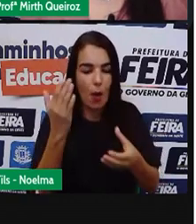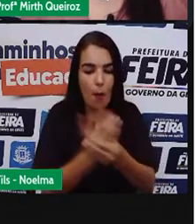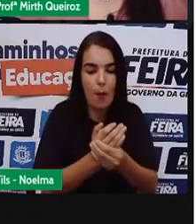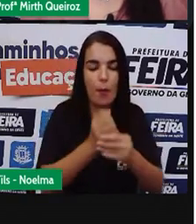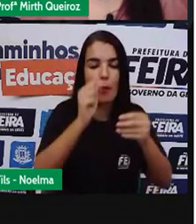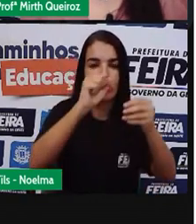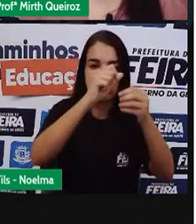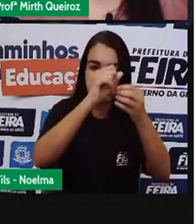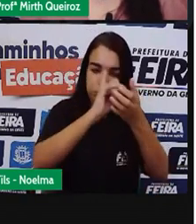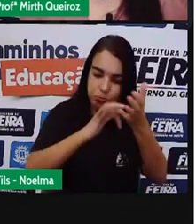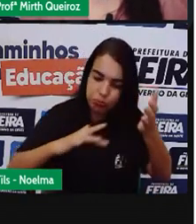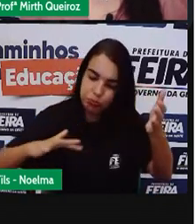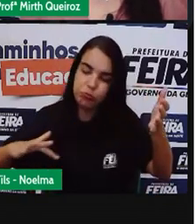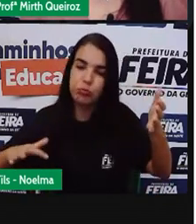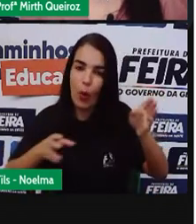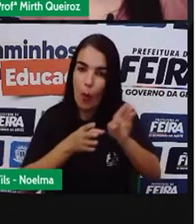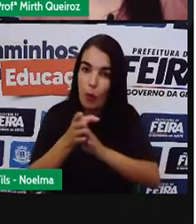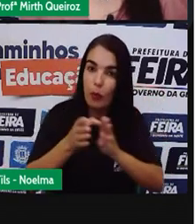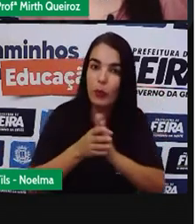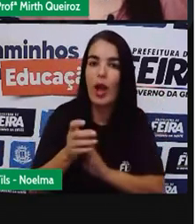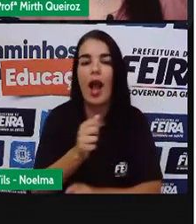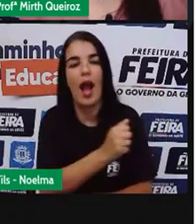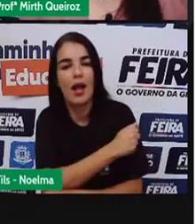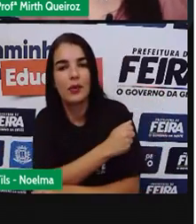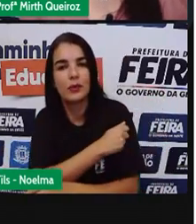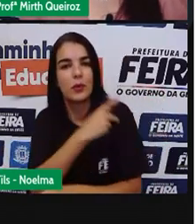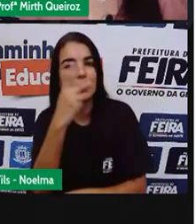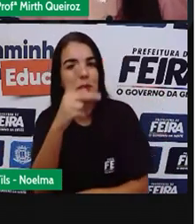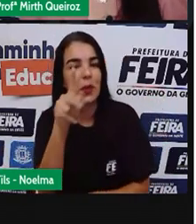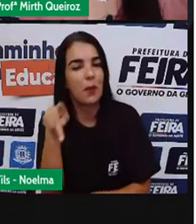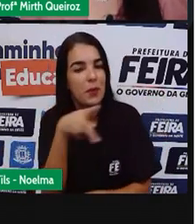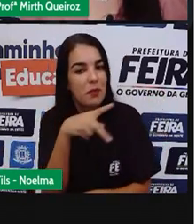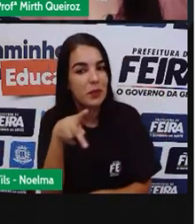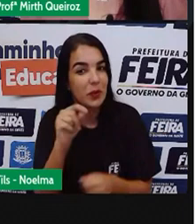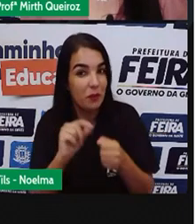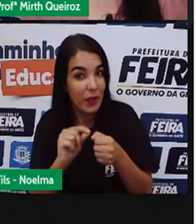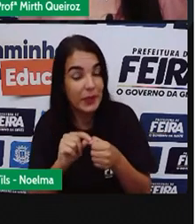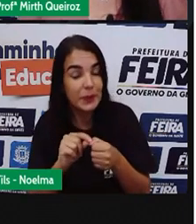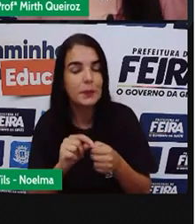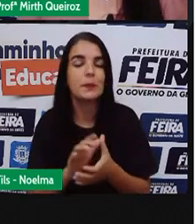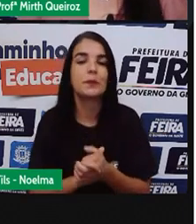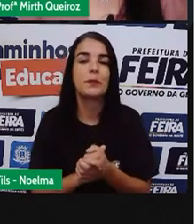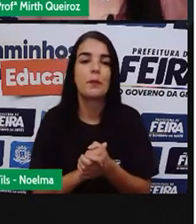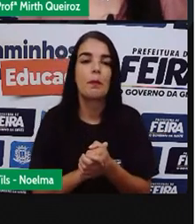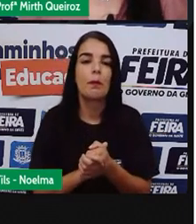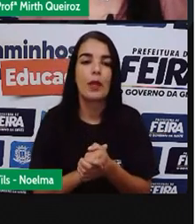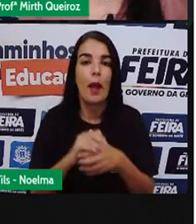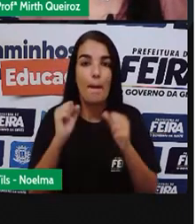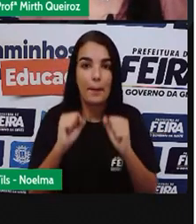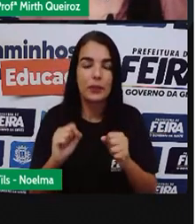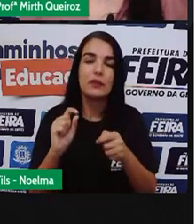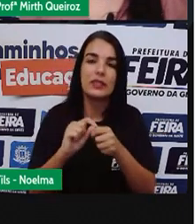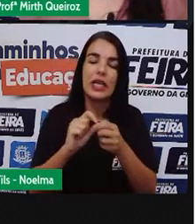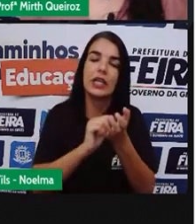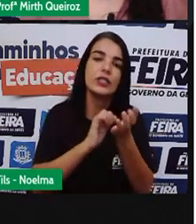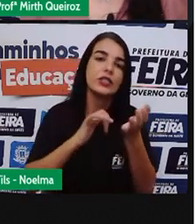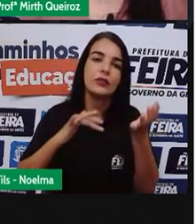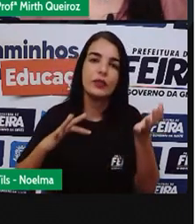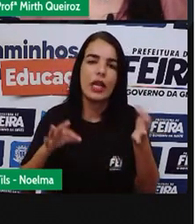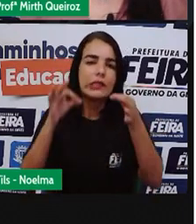Orientações Do aluno aí Que você que tem O professor de vocês Certo? Façam essas atividades